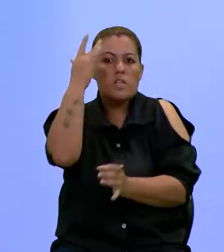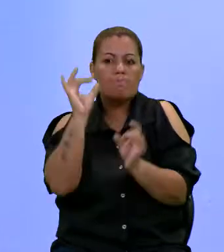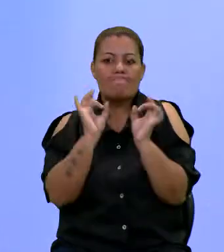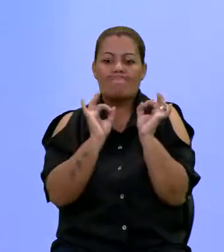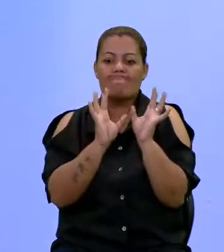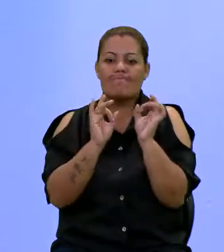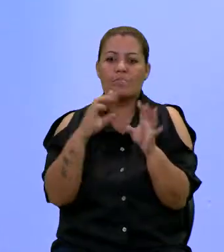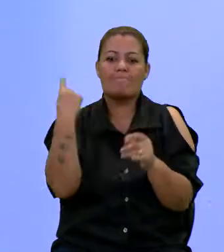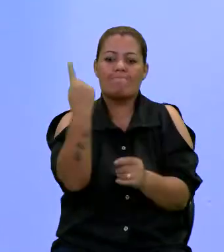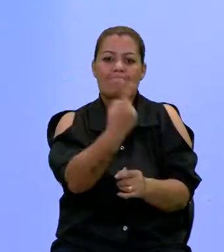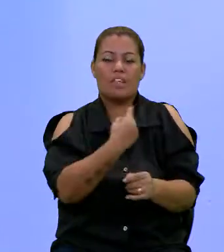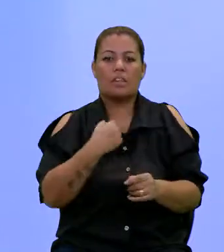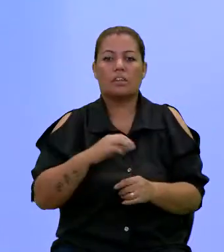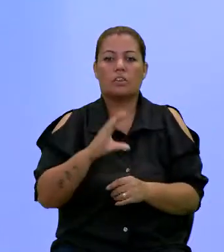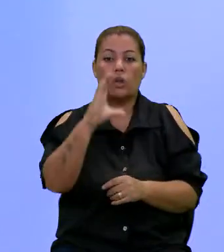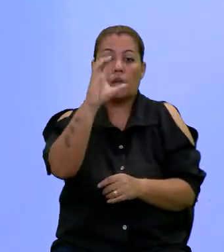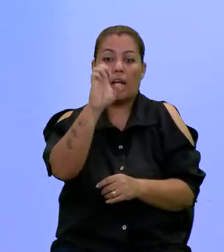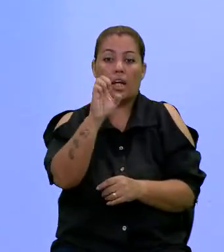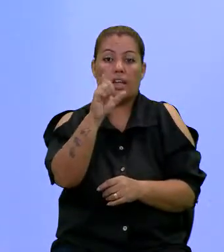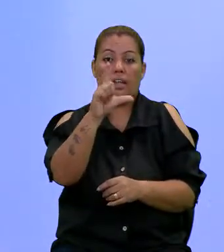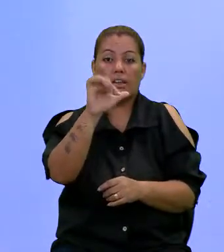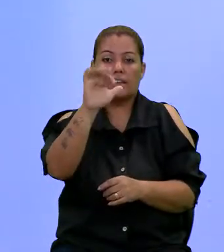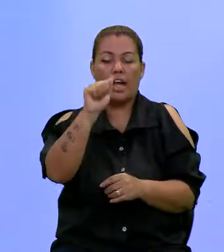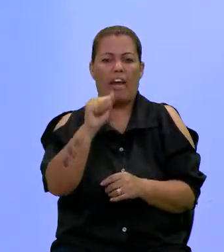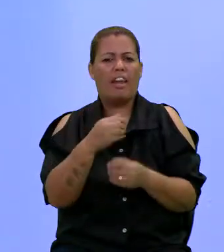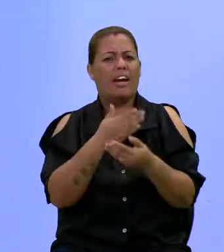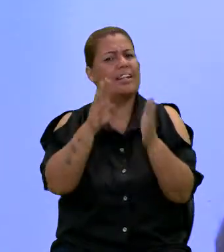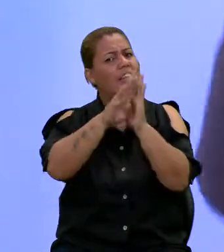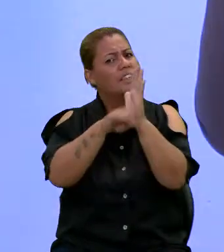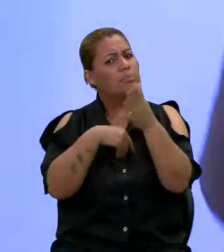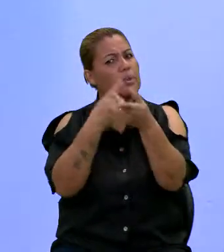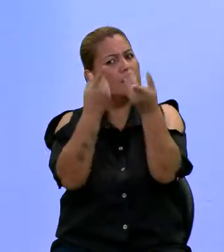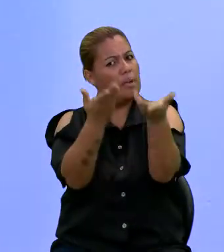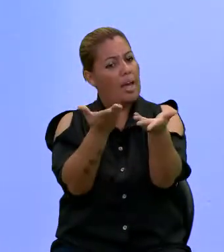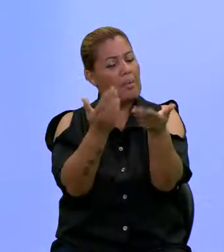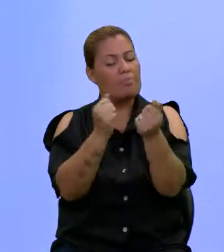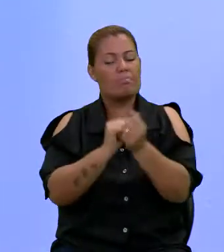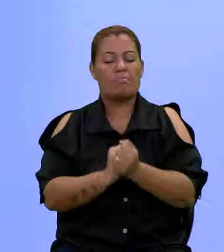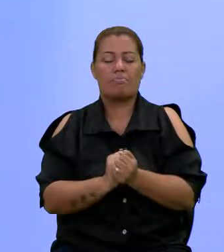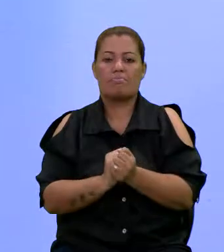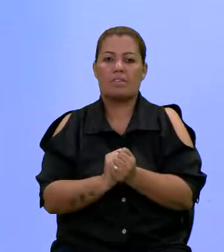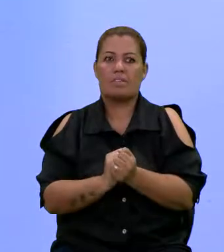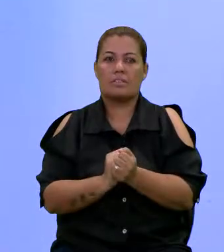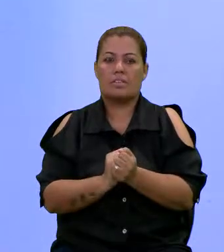especial para nós, Dona Célia. Esse daqui vai para a senhora. Está aí.